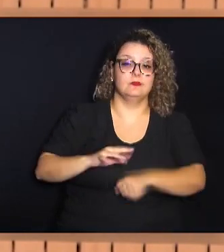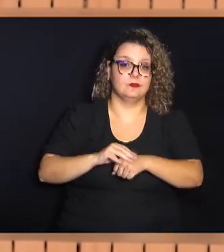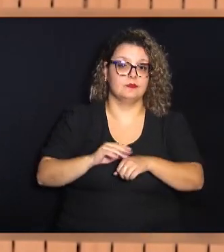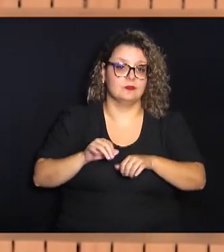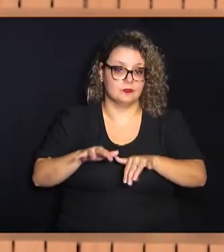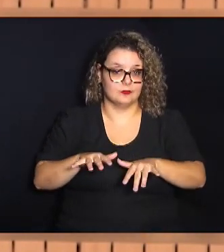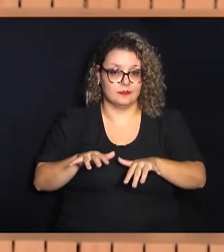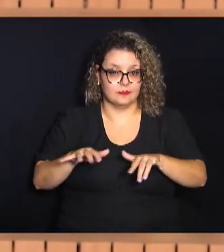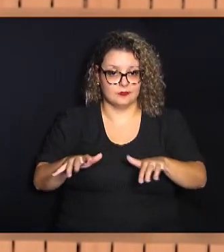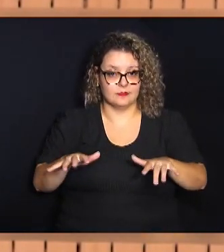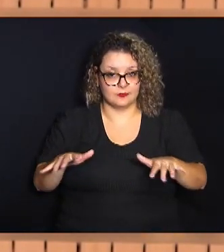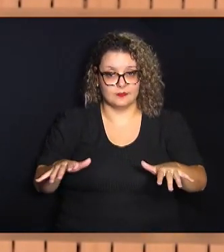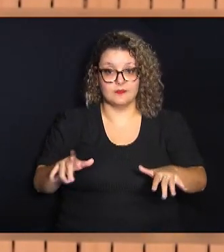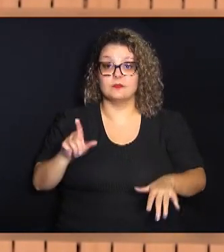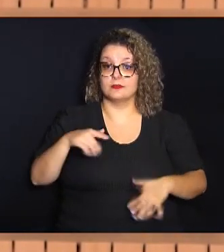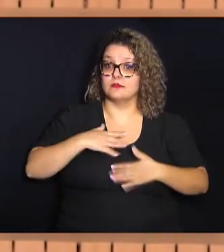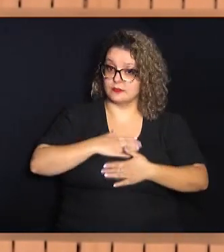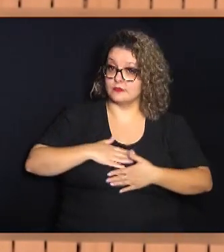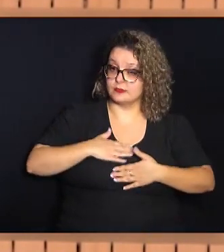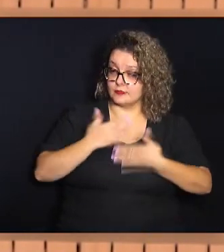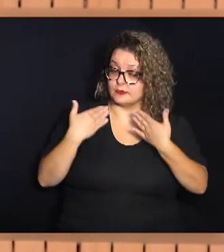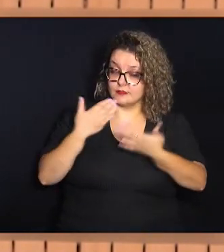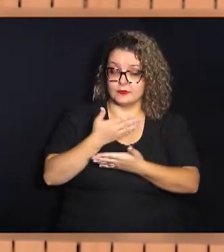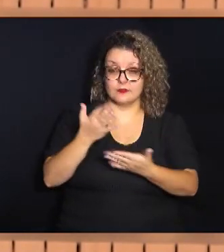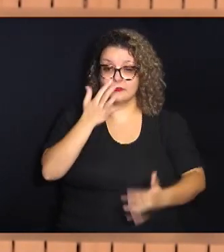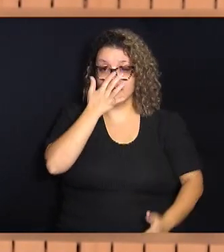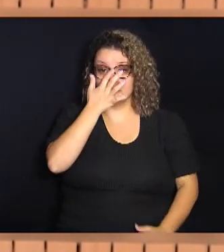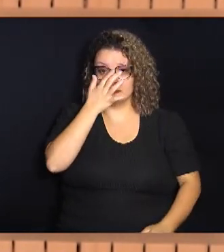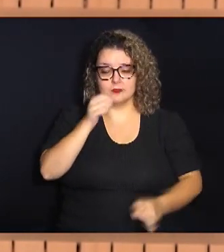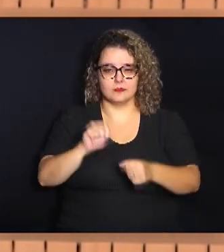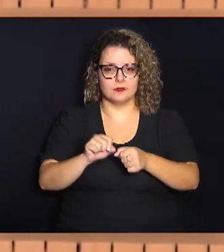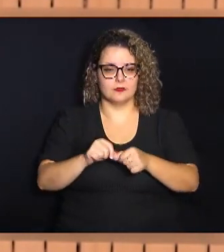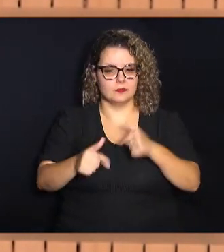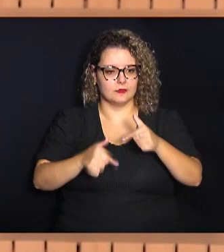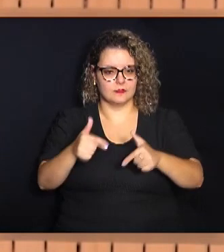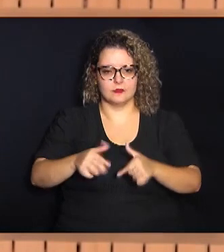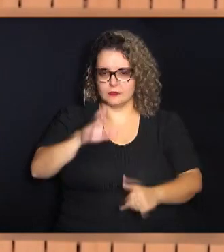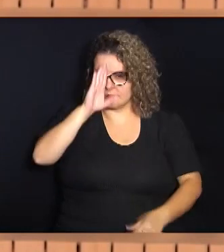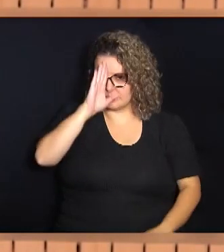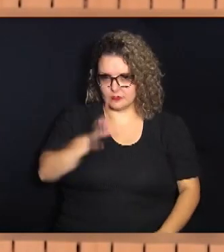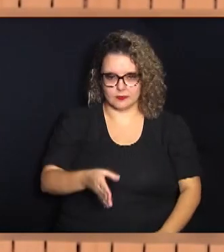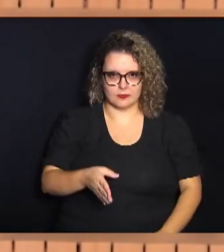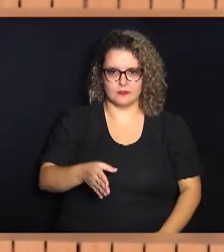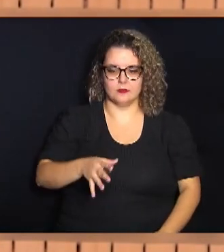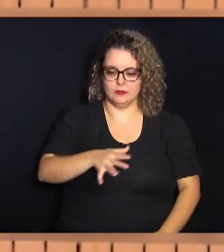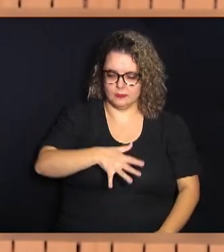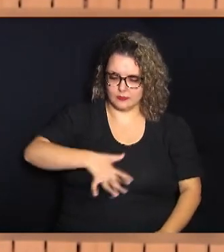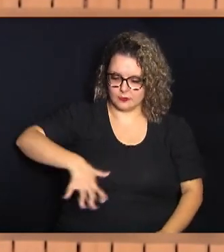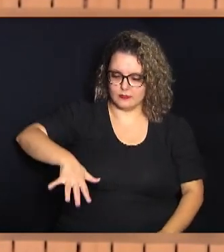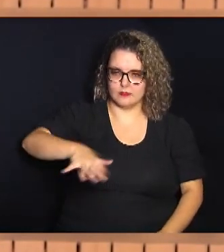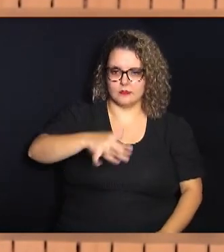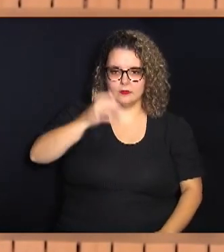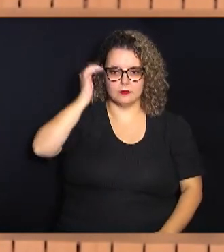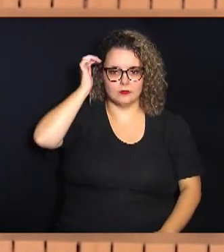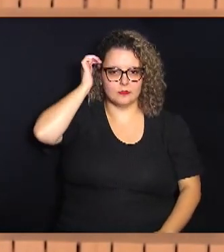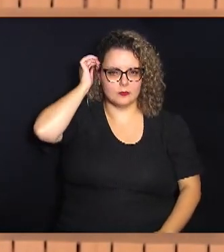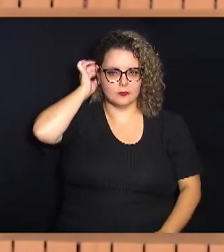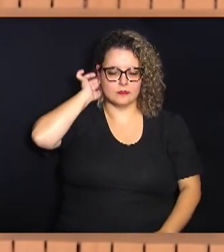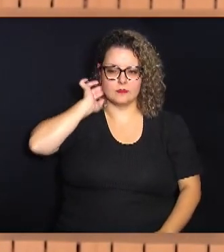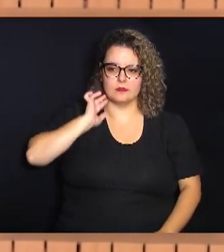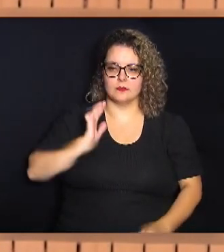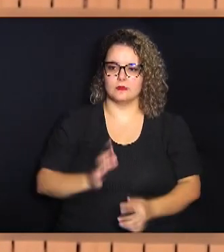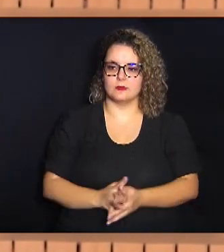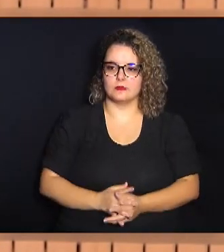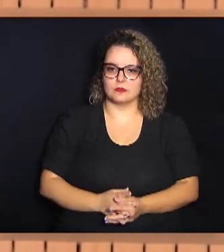grande satisfação conversar com vocês que fazem um trabalho direto no território olhando as